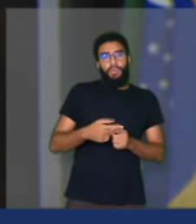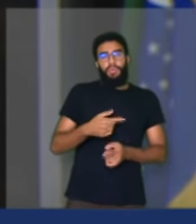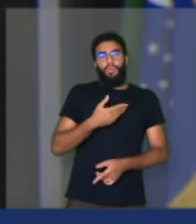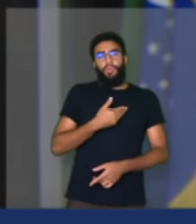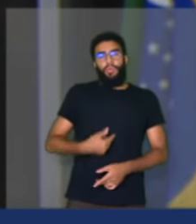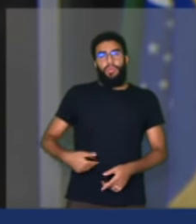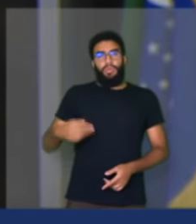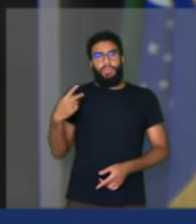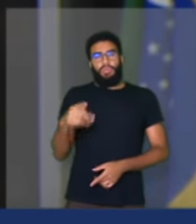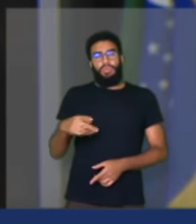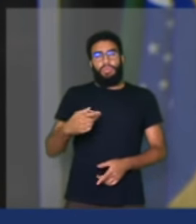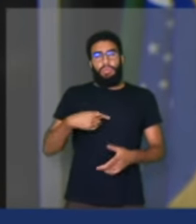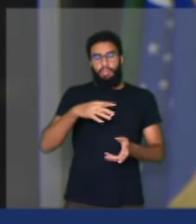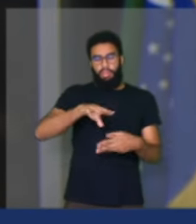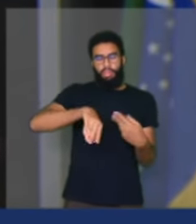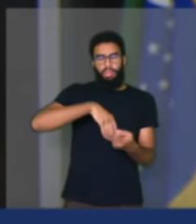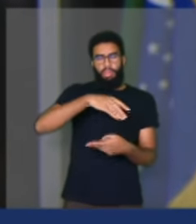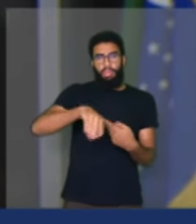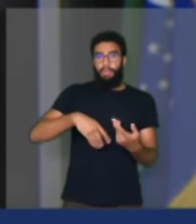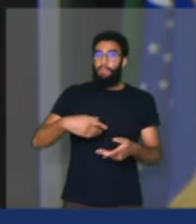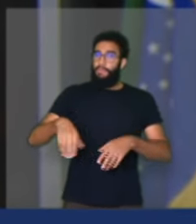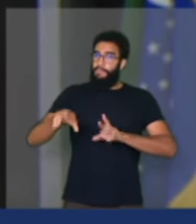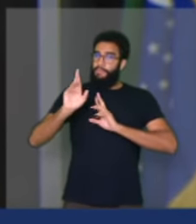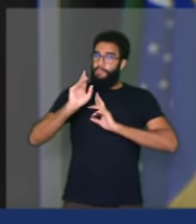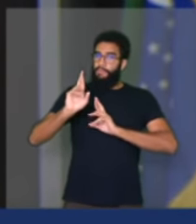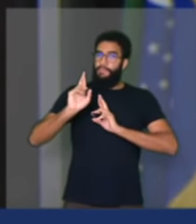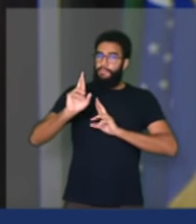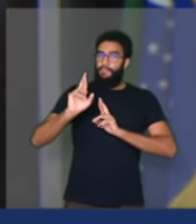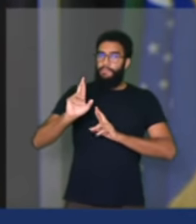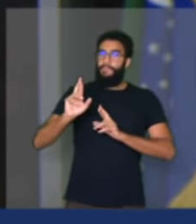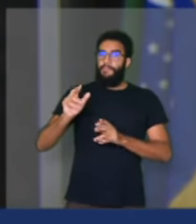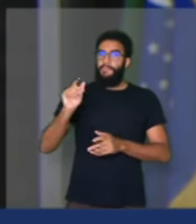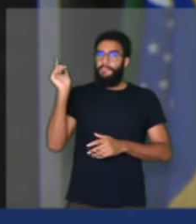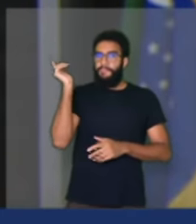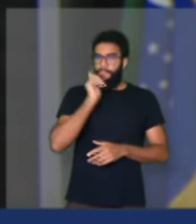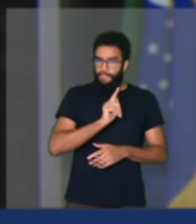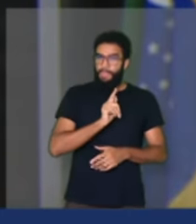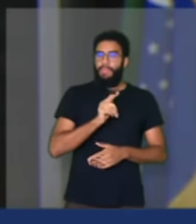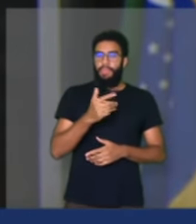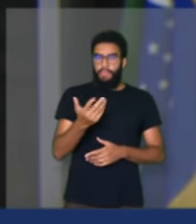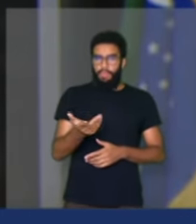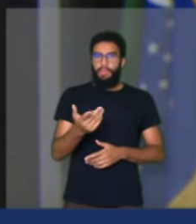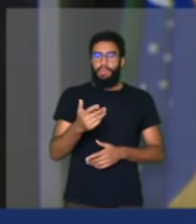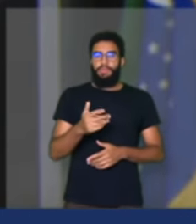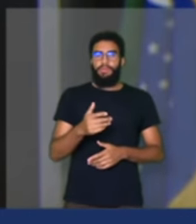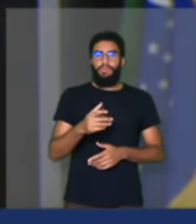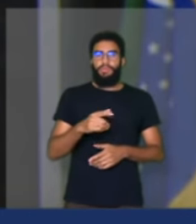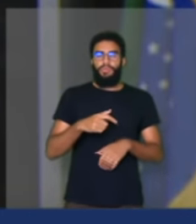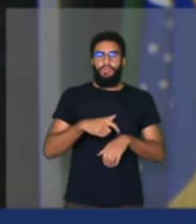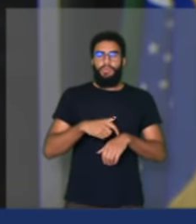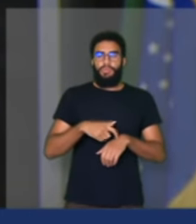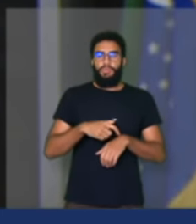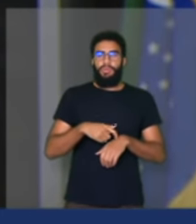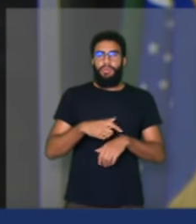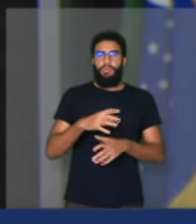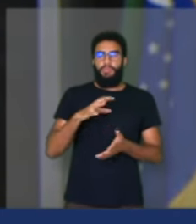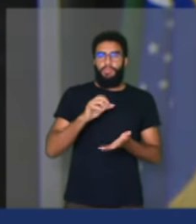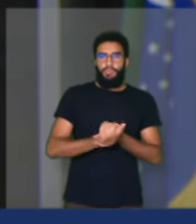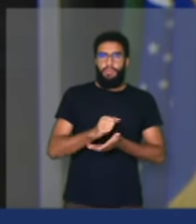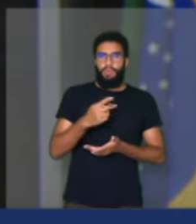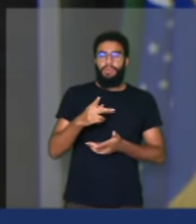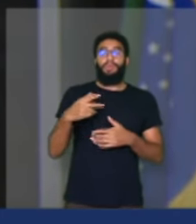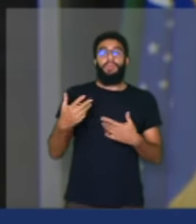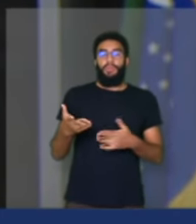Espero que ainda salve um ano de mandato que o senhor ainda possui. Então salve o Hospital